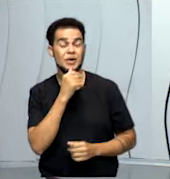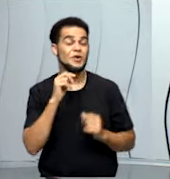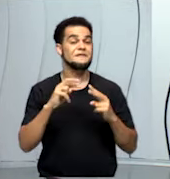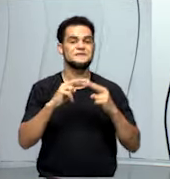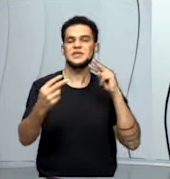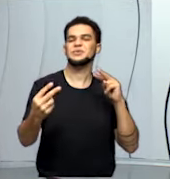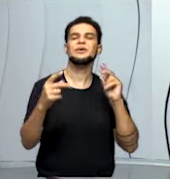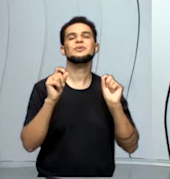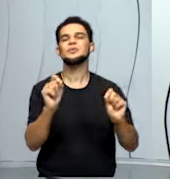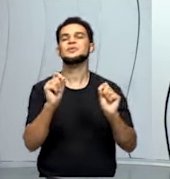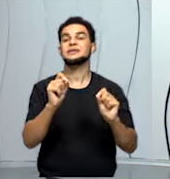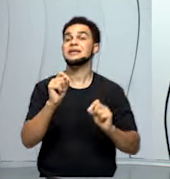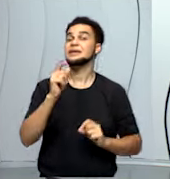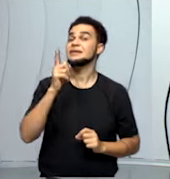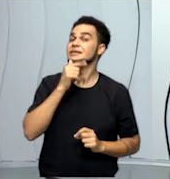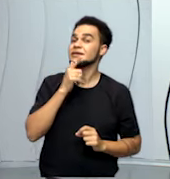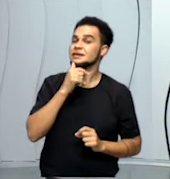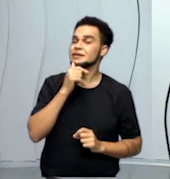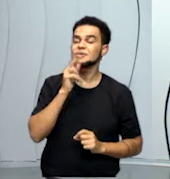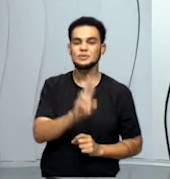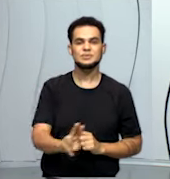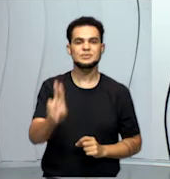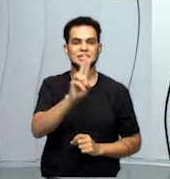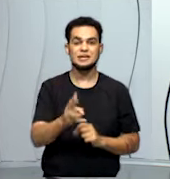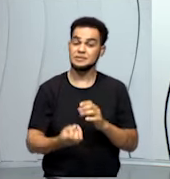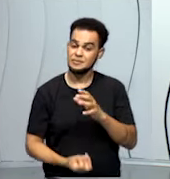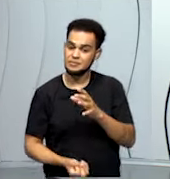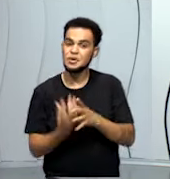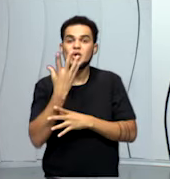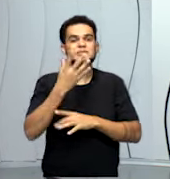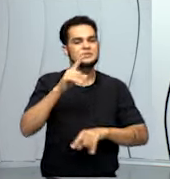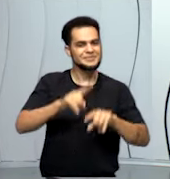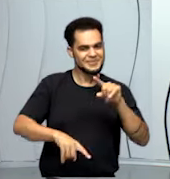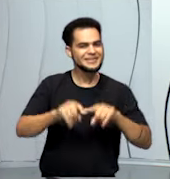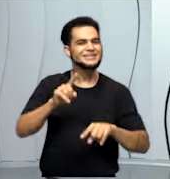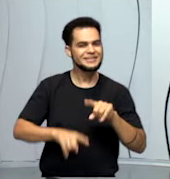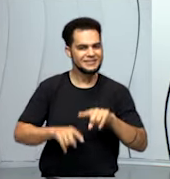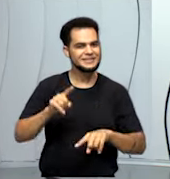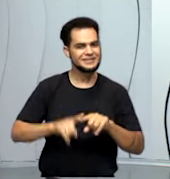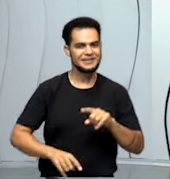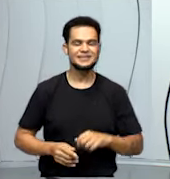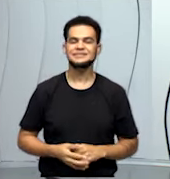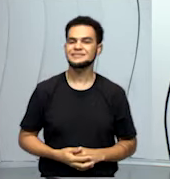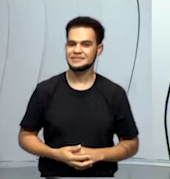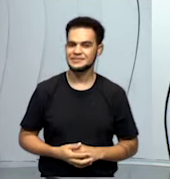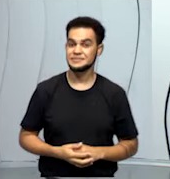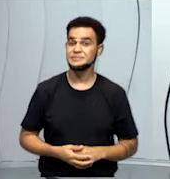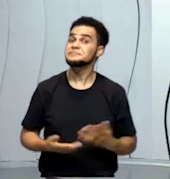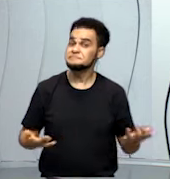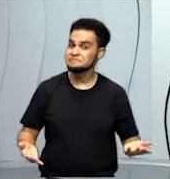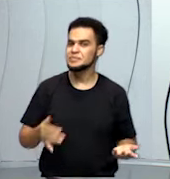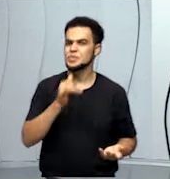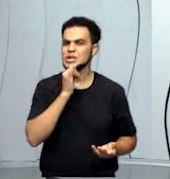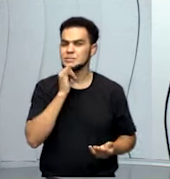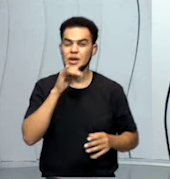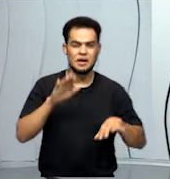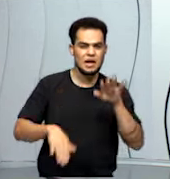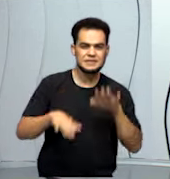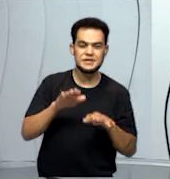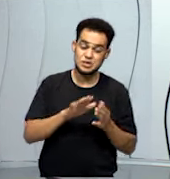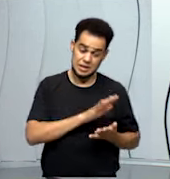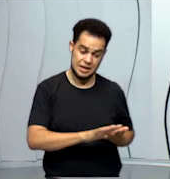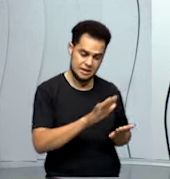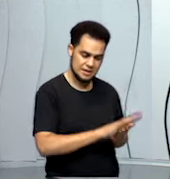água usada na produção dos produtos. Então, às vezes, a gente consome alguma